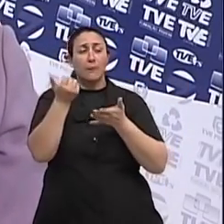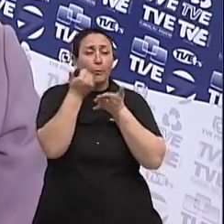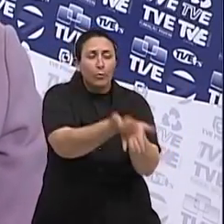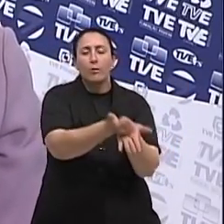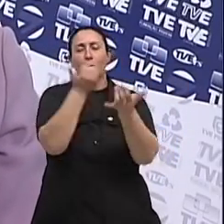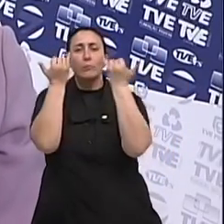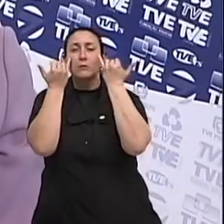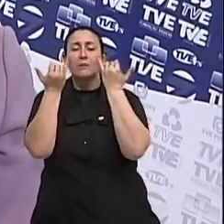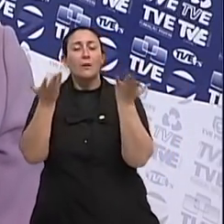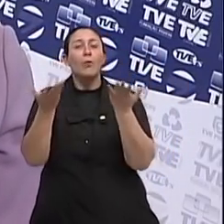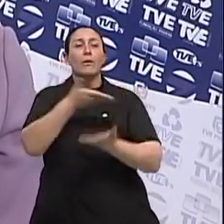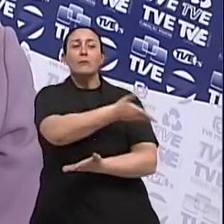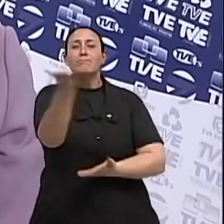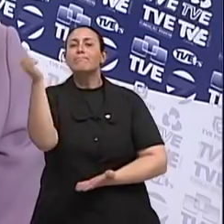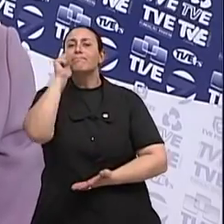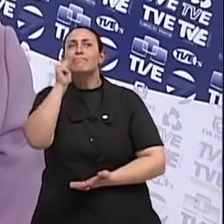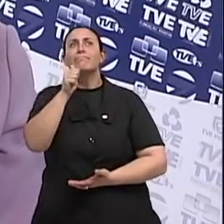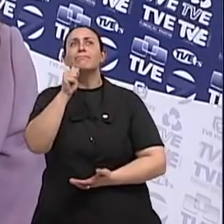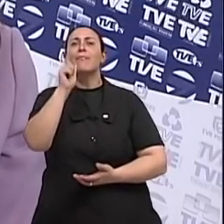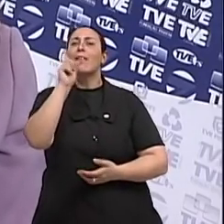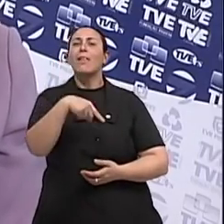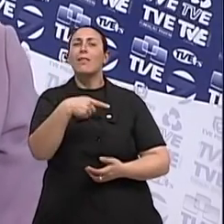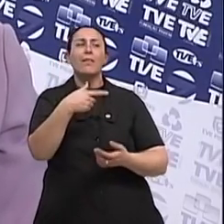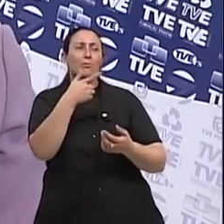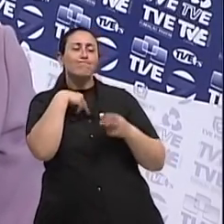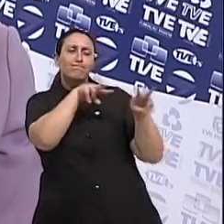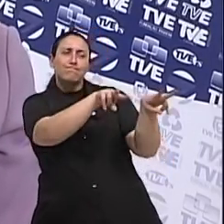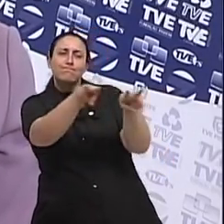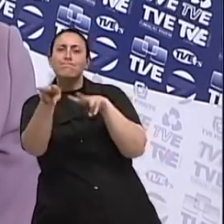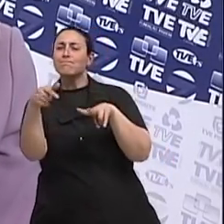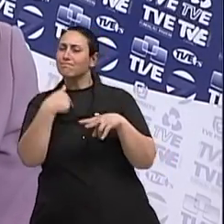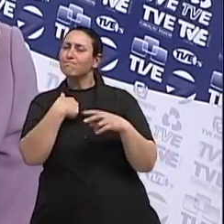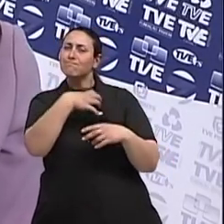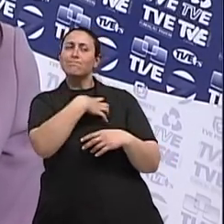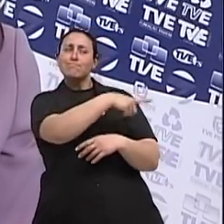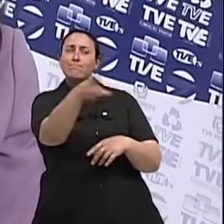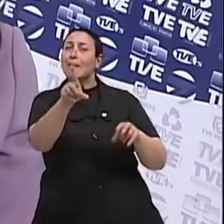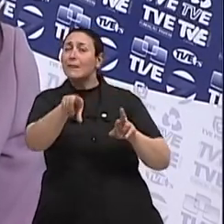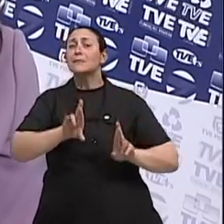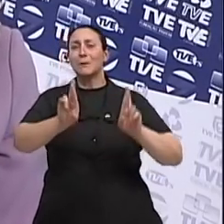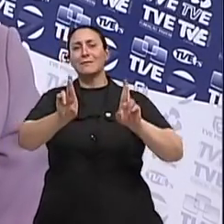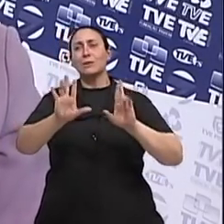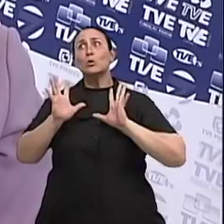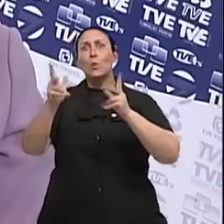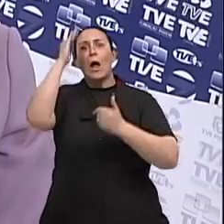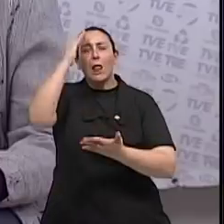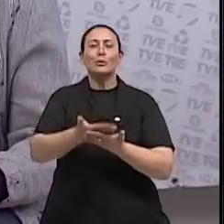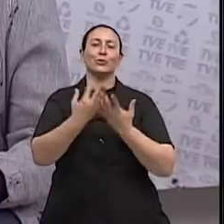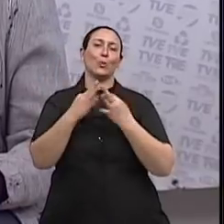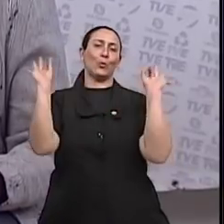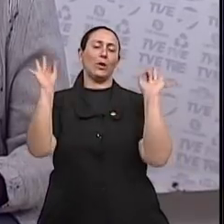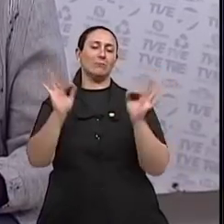assim, essas mulheres são a nossa esperança de que um dia todos acreditem na cura. Claro.